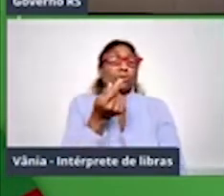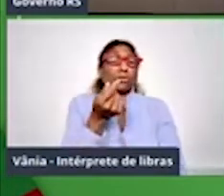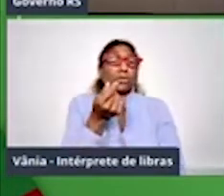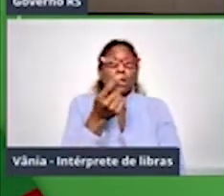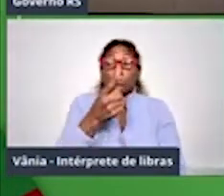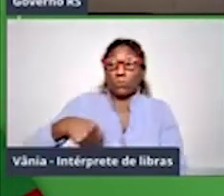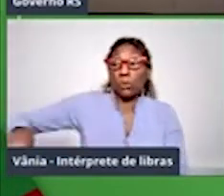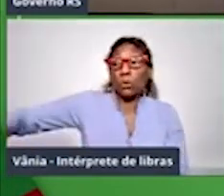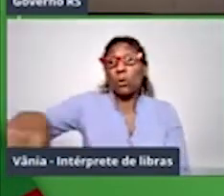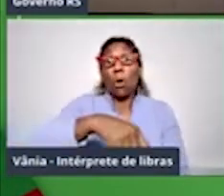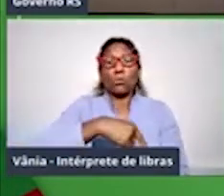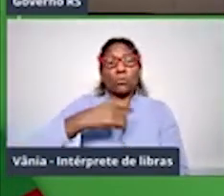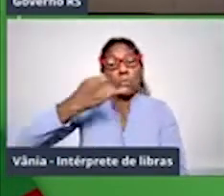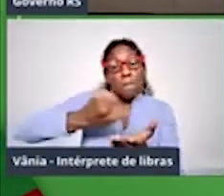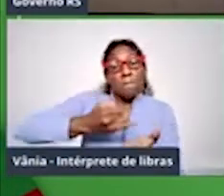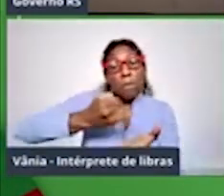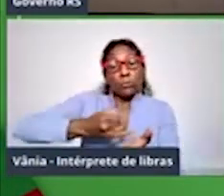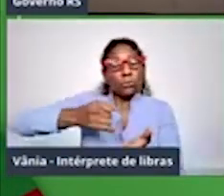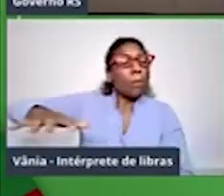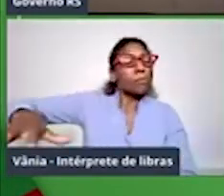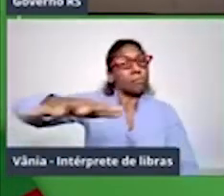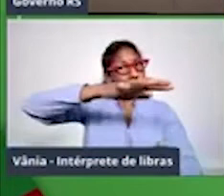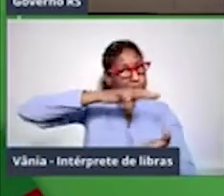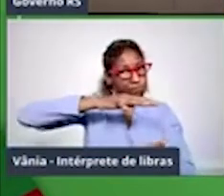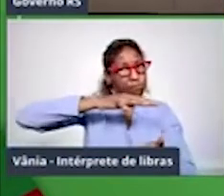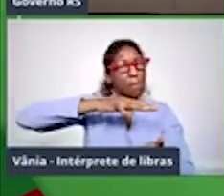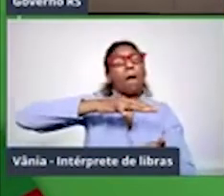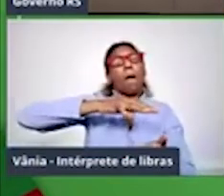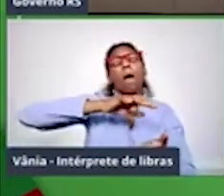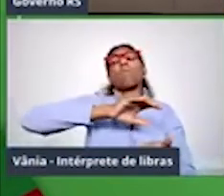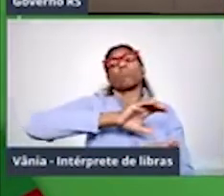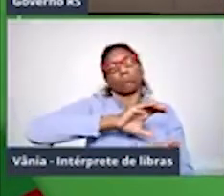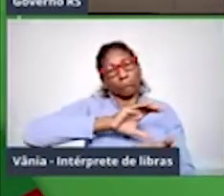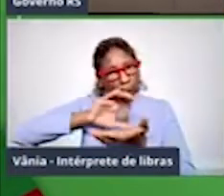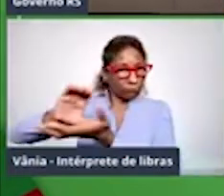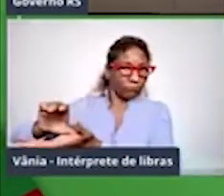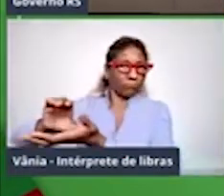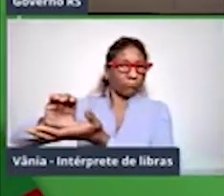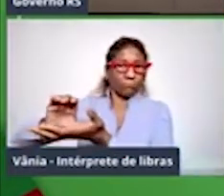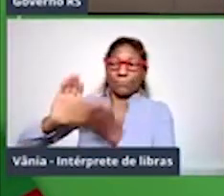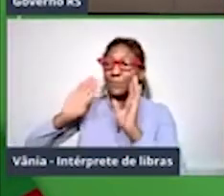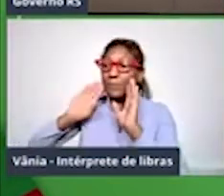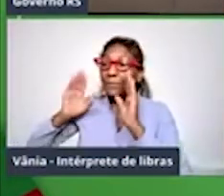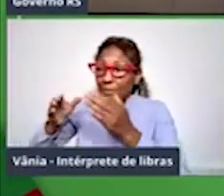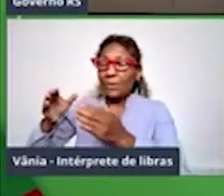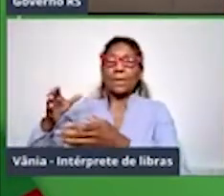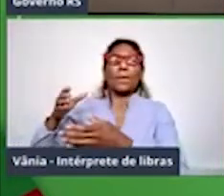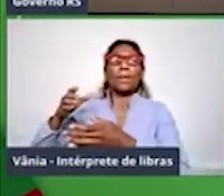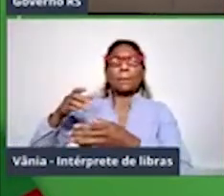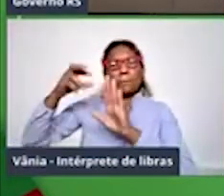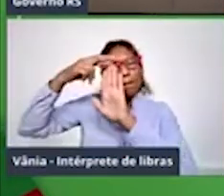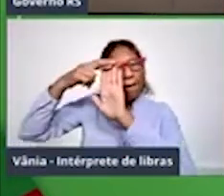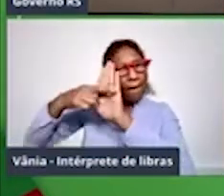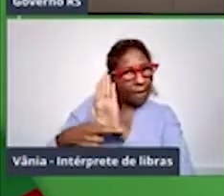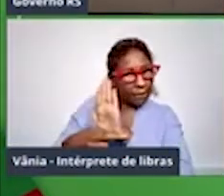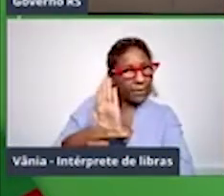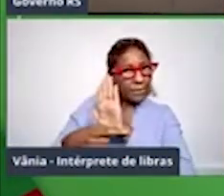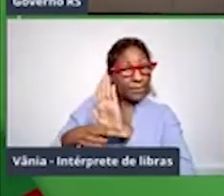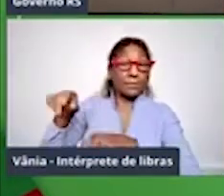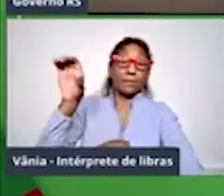o dinheiro que é recolhido em impostos pela população e que precisa ser aplicado de acordo com as regras